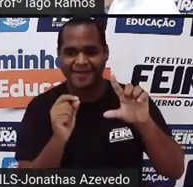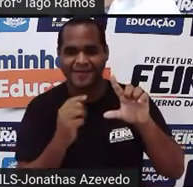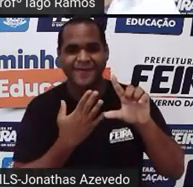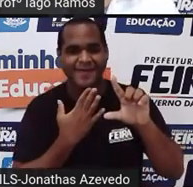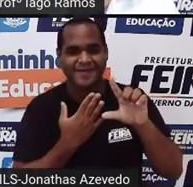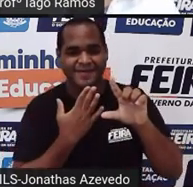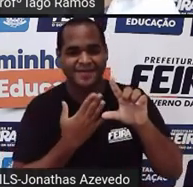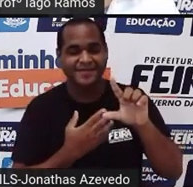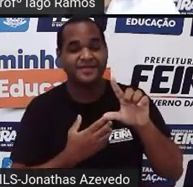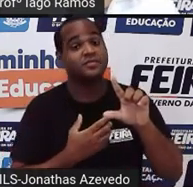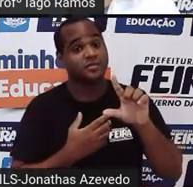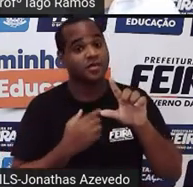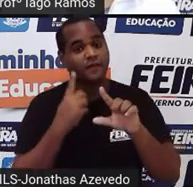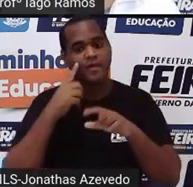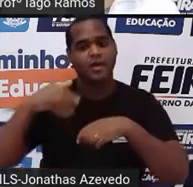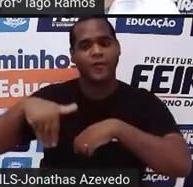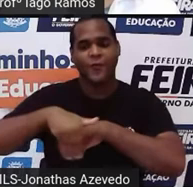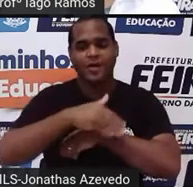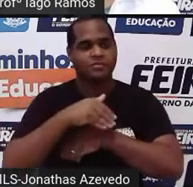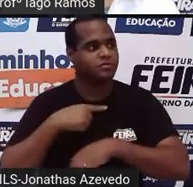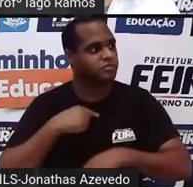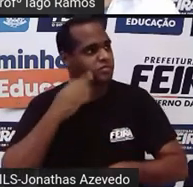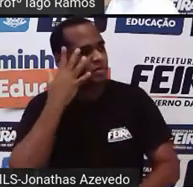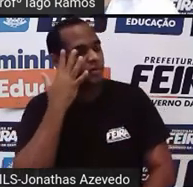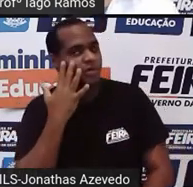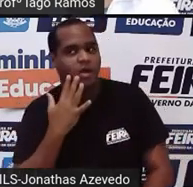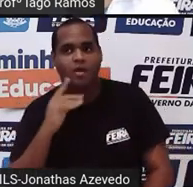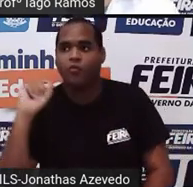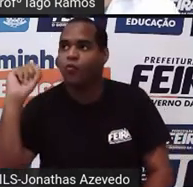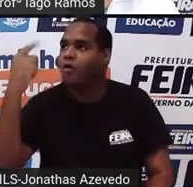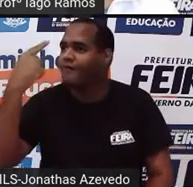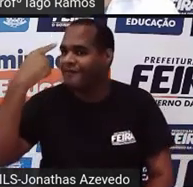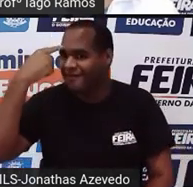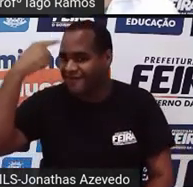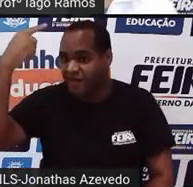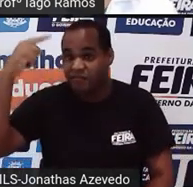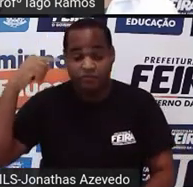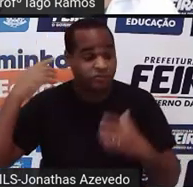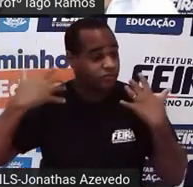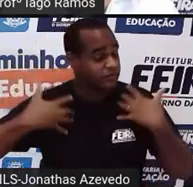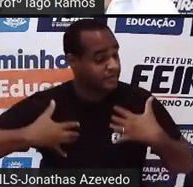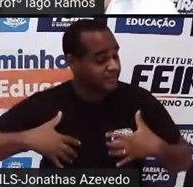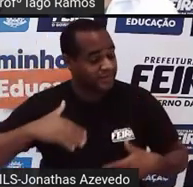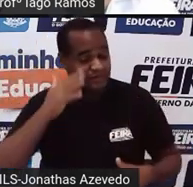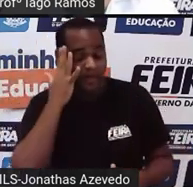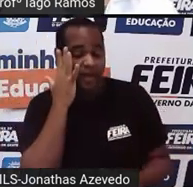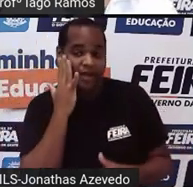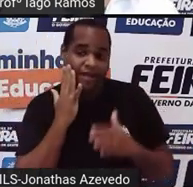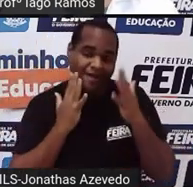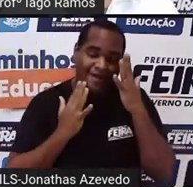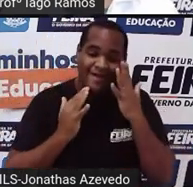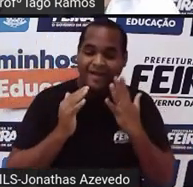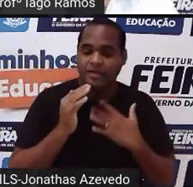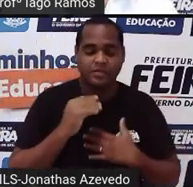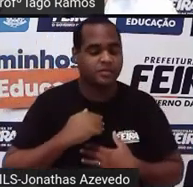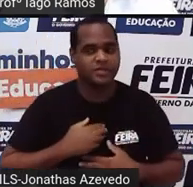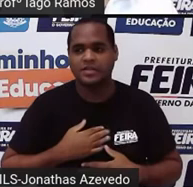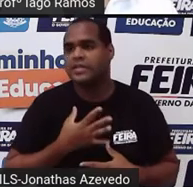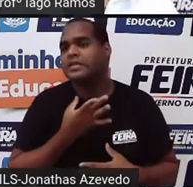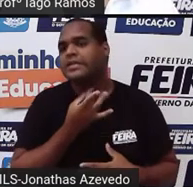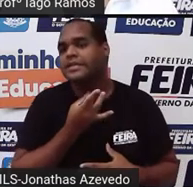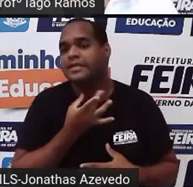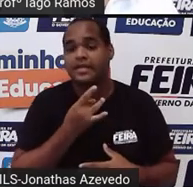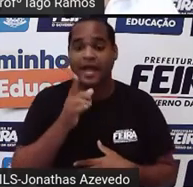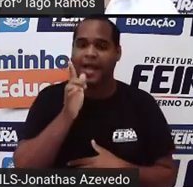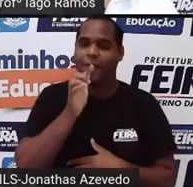né? Quando a gente vai na rua, que está aquele calorão, e aí a gente precisa de uma água geladinha, tá